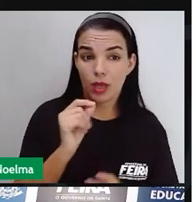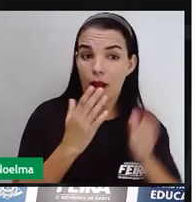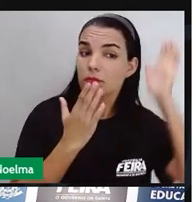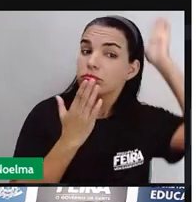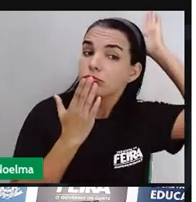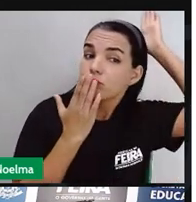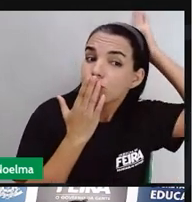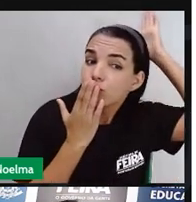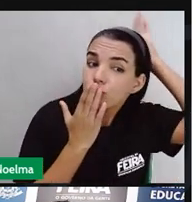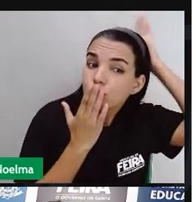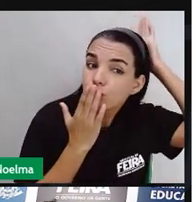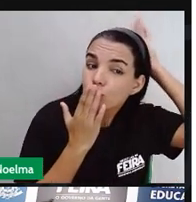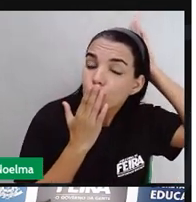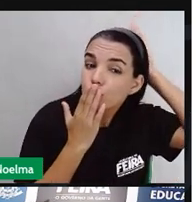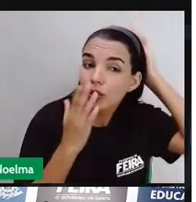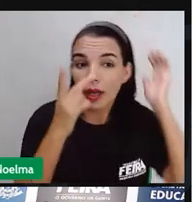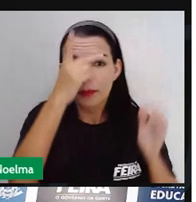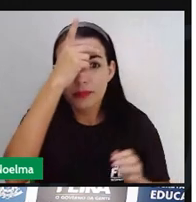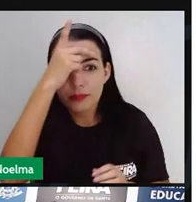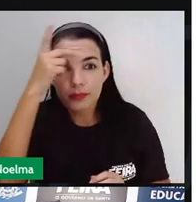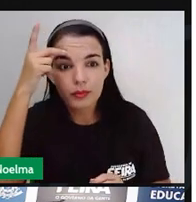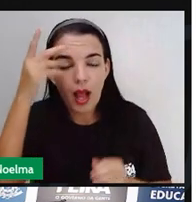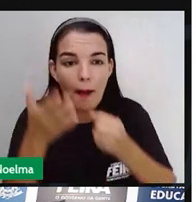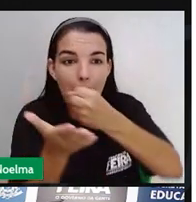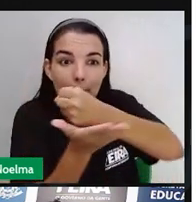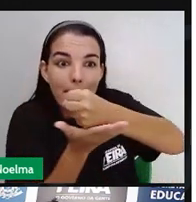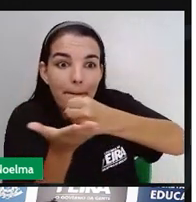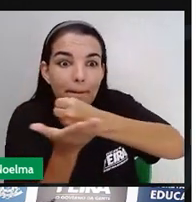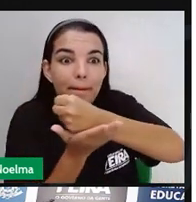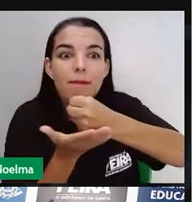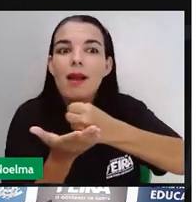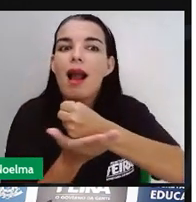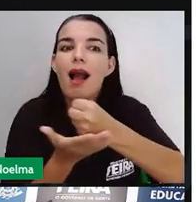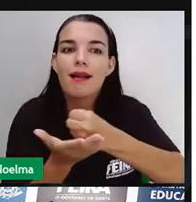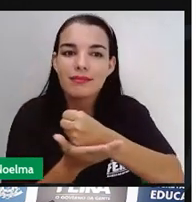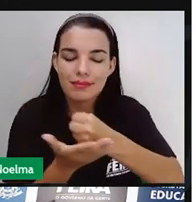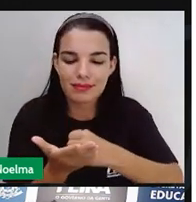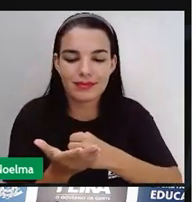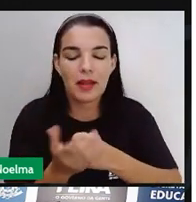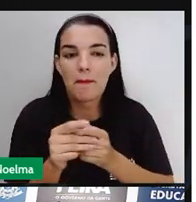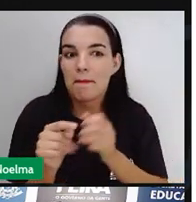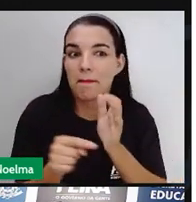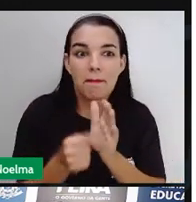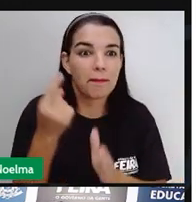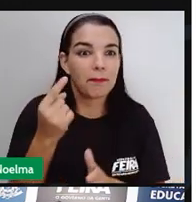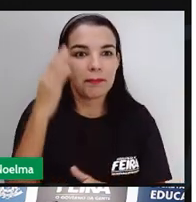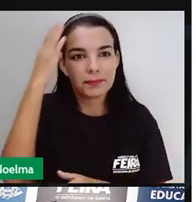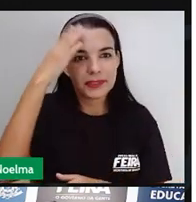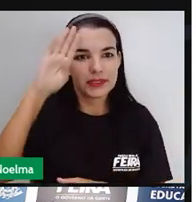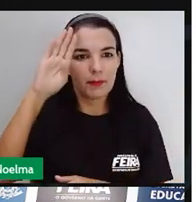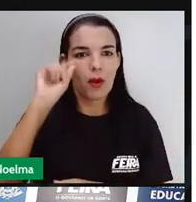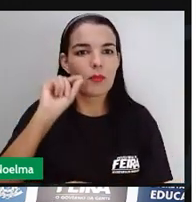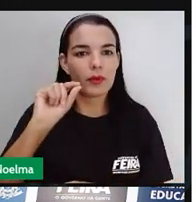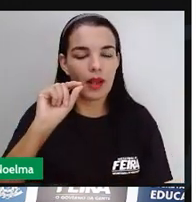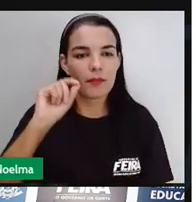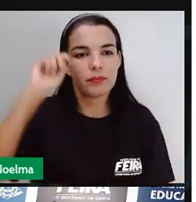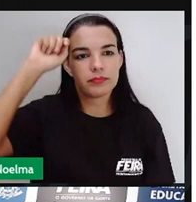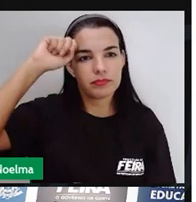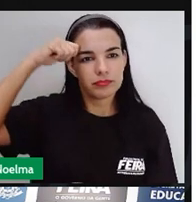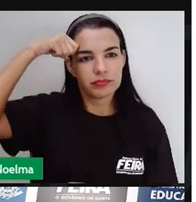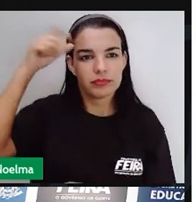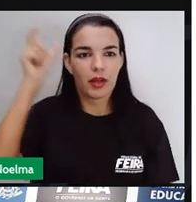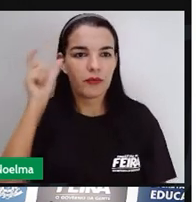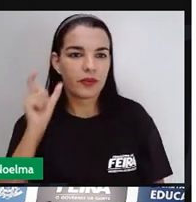Os povos indígenas, que é a base da nossa população, que a gente vai ter como base os indígenas, os africanos e os